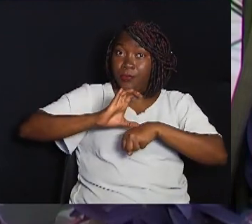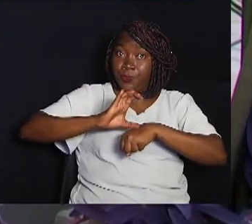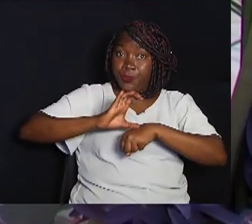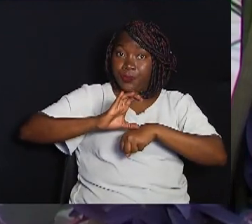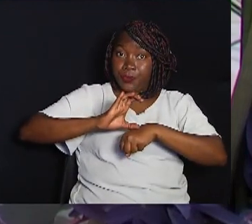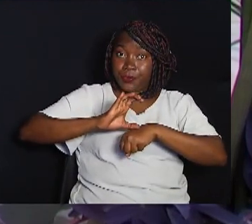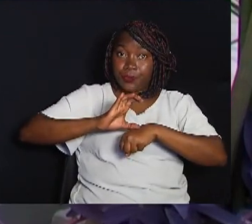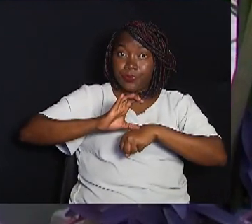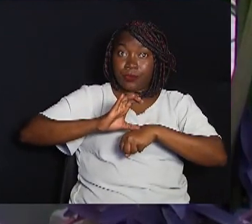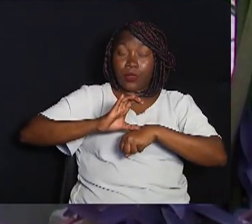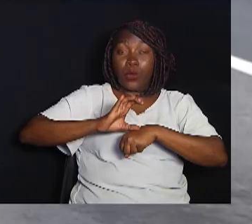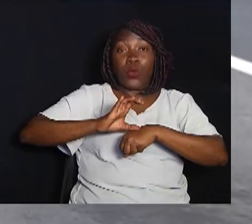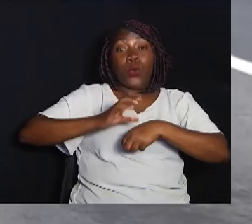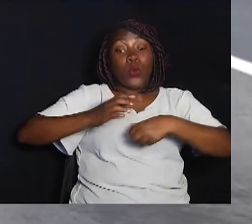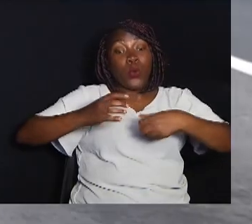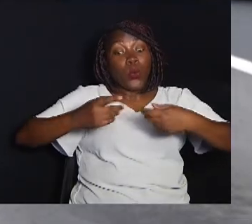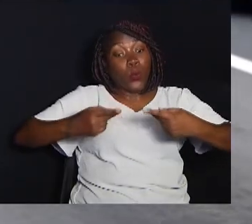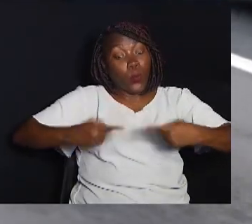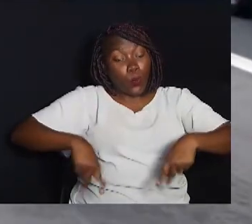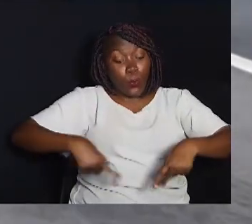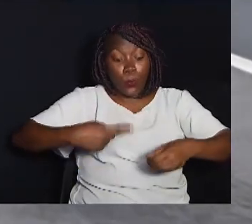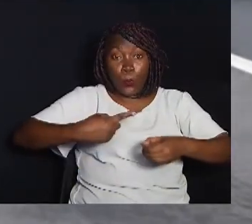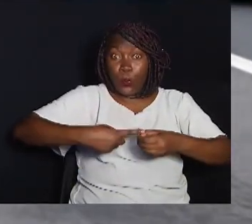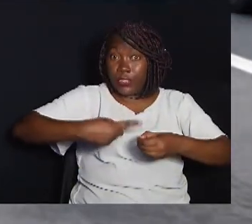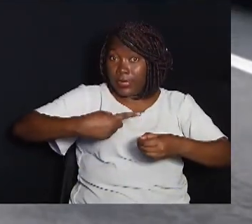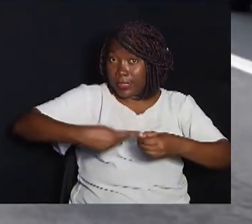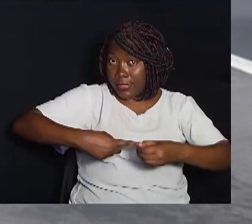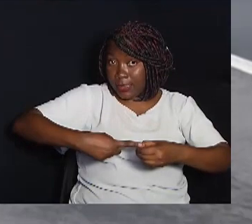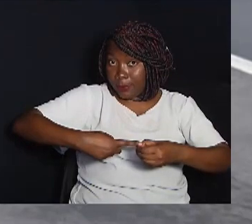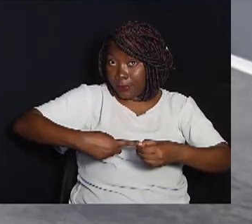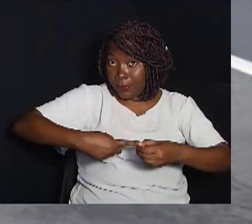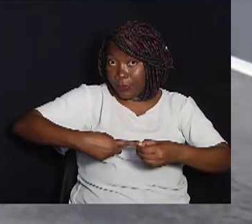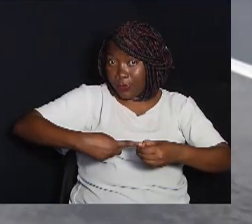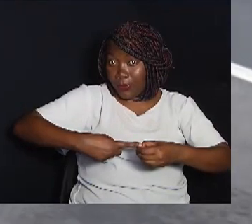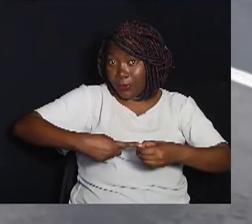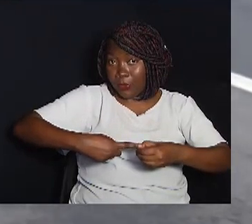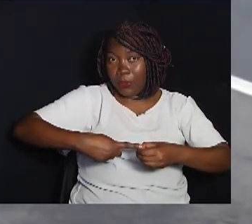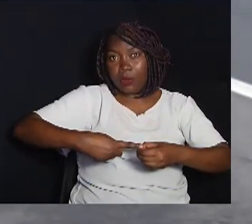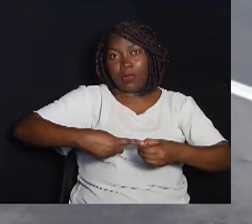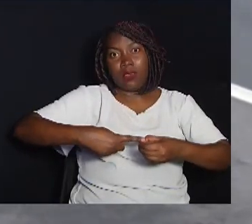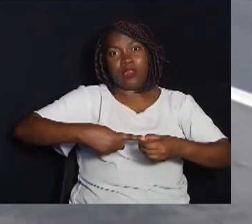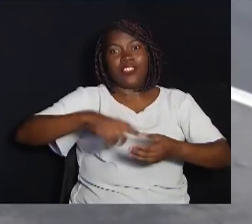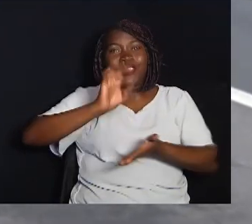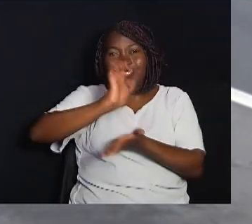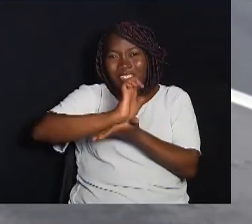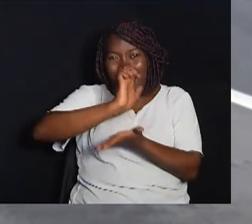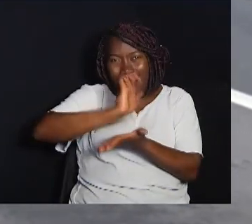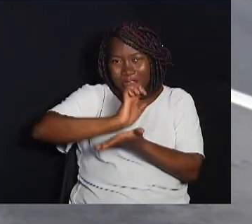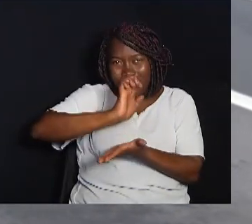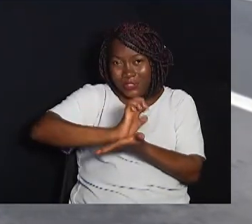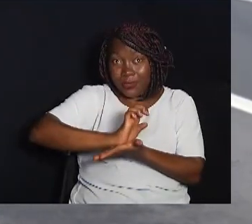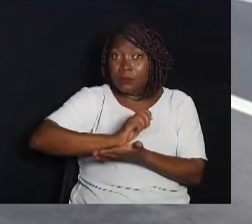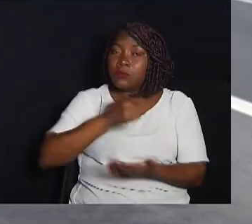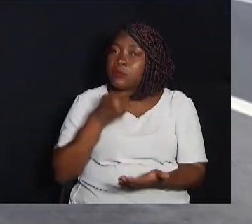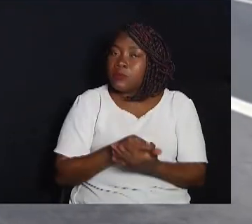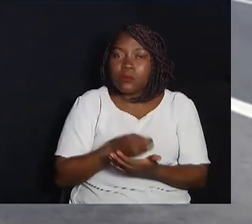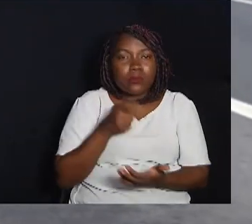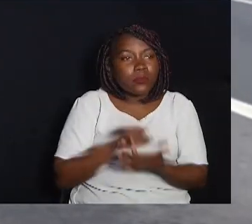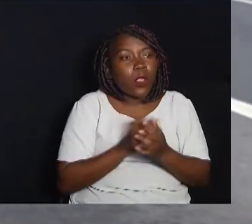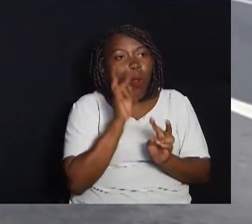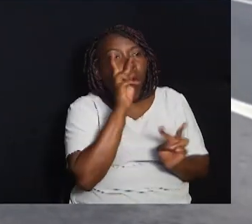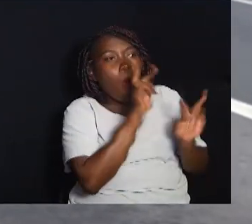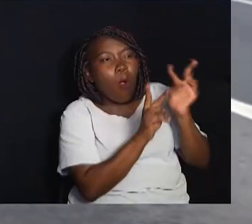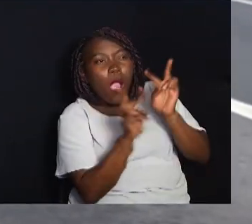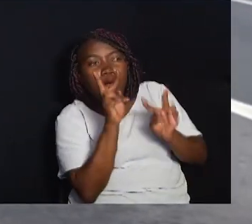O município, ou melhor, os entes federados, o município, o estado deve sempre olhar para a questão da